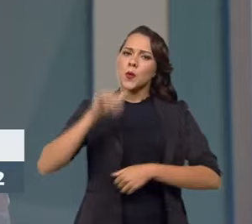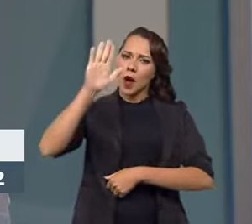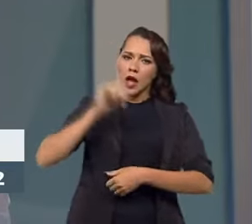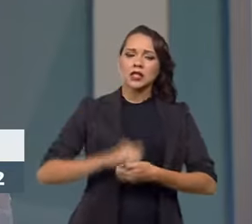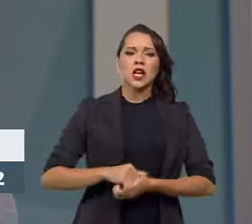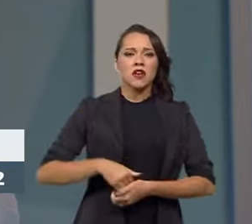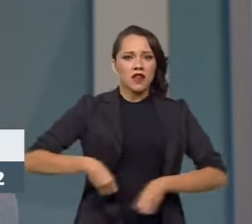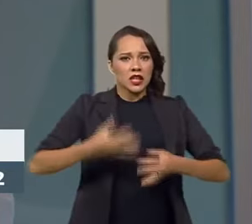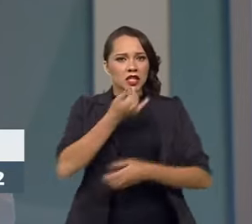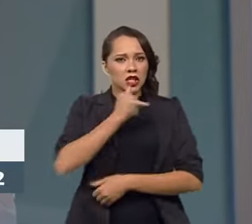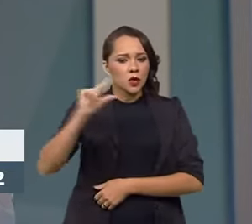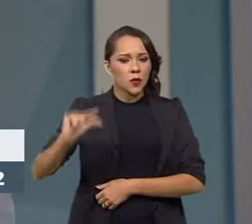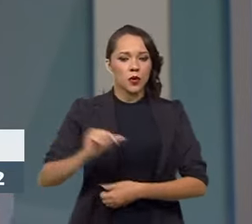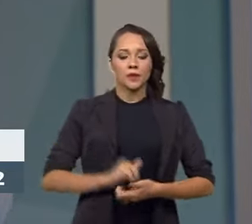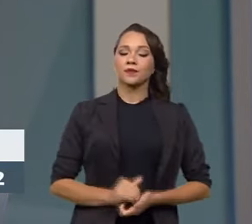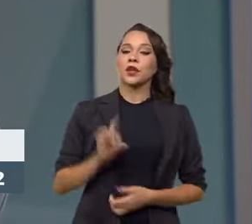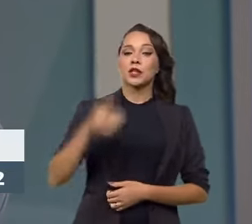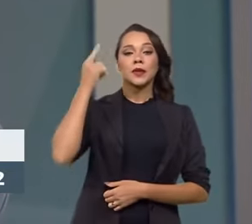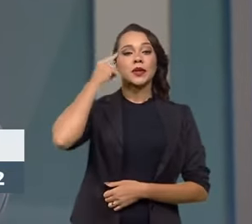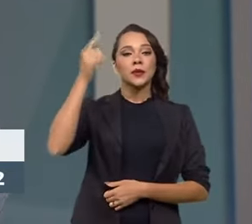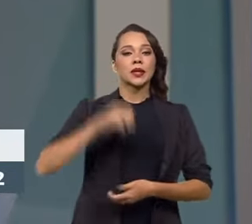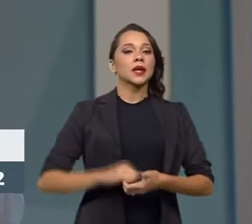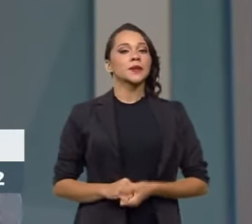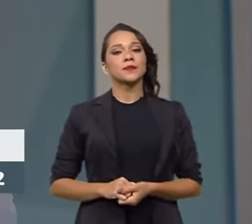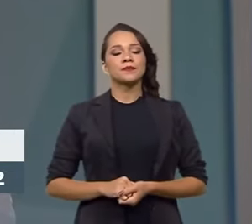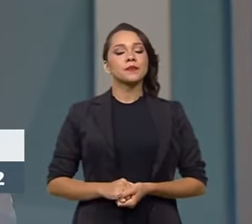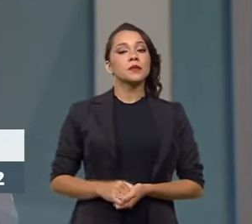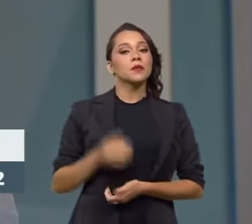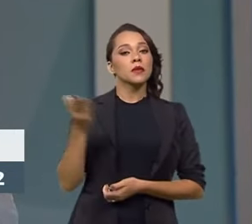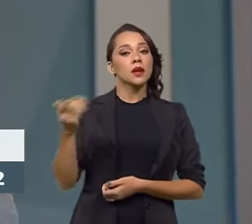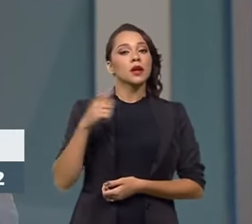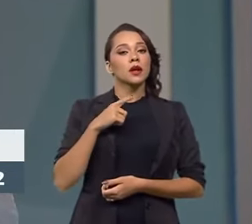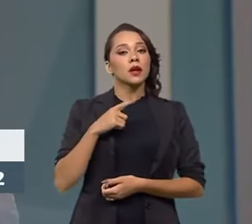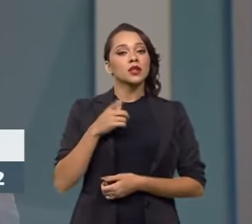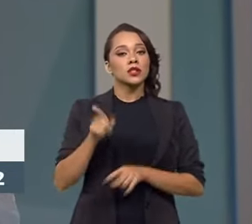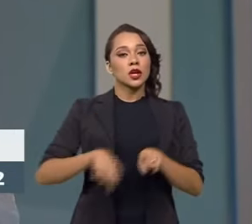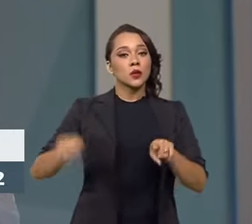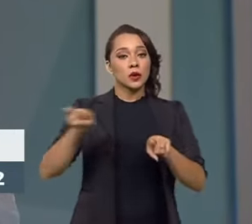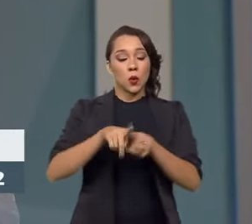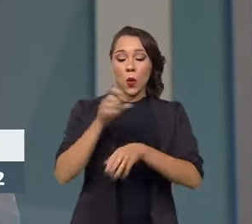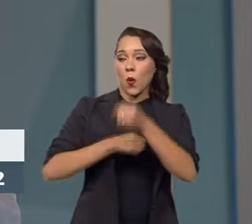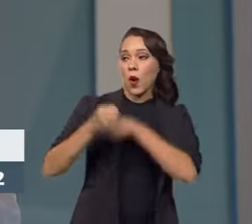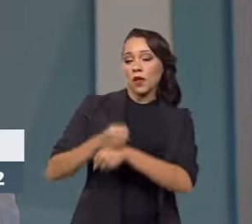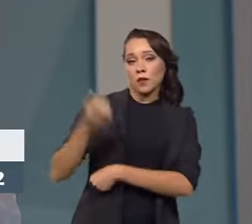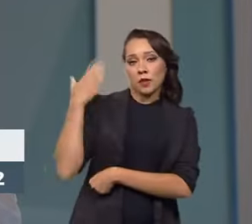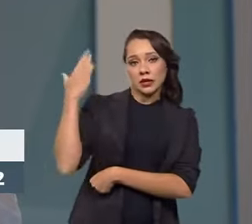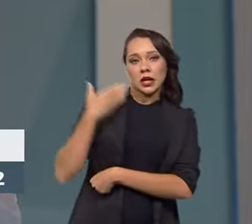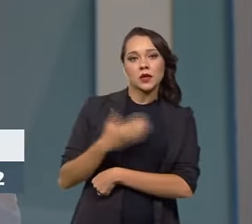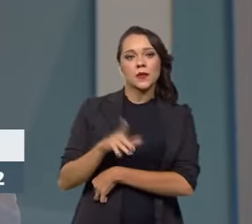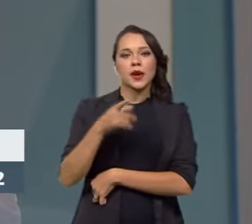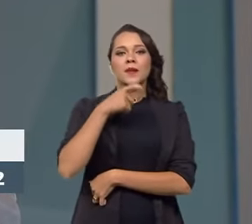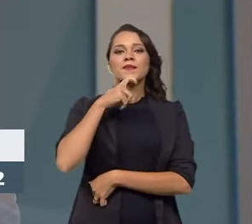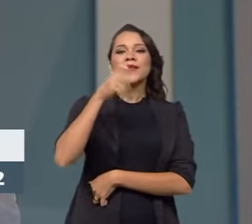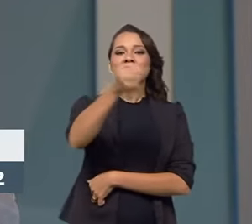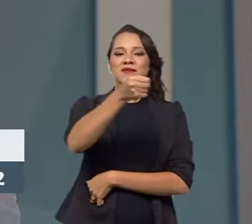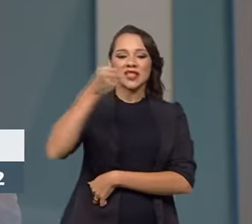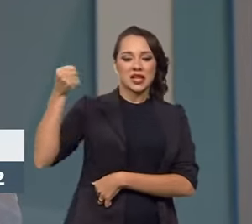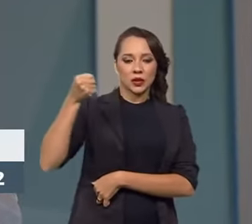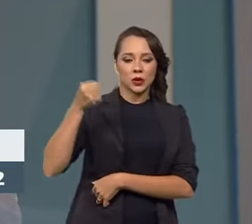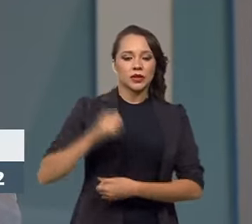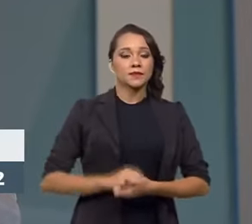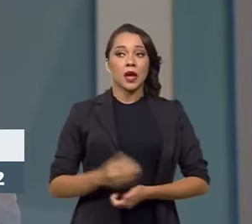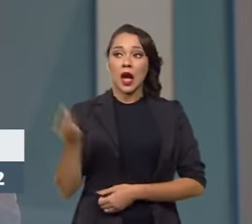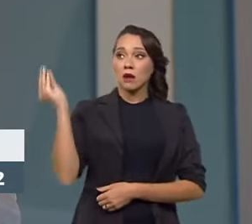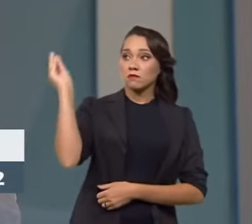menos energia. Só para ter uma ideia de impacto, nós atualizamos ano passado para refrigeradores, a